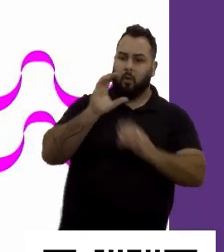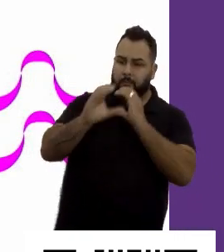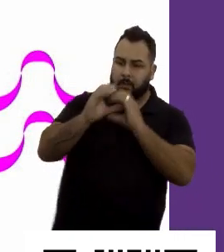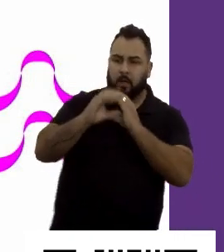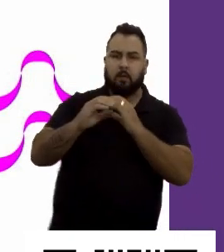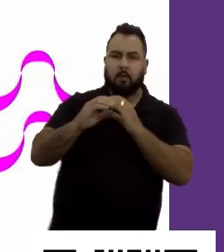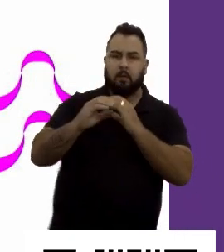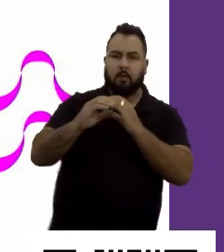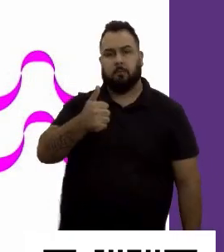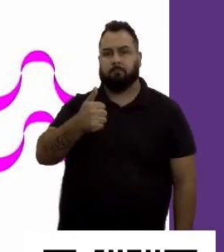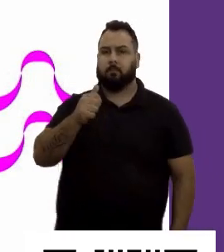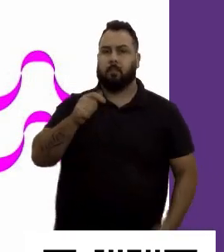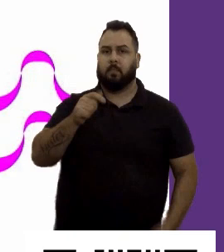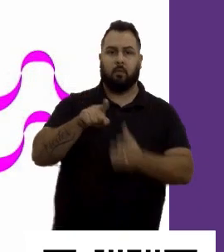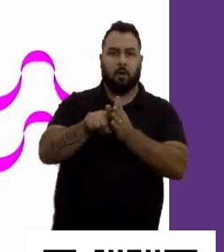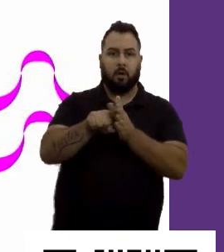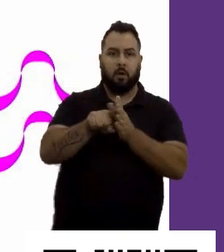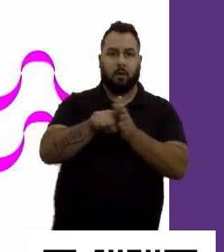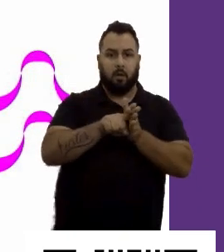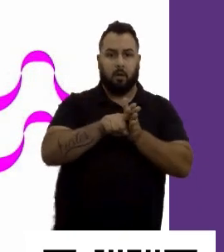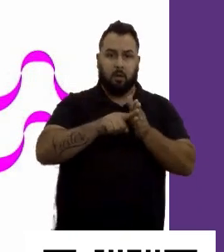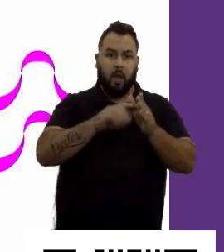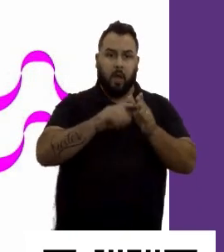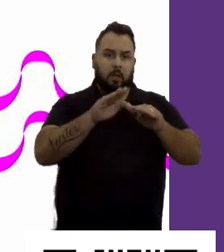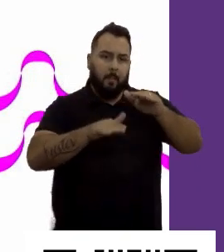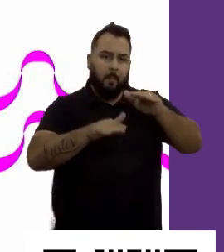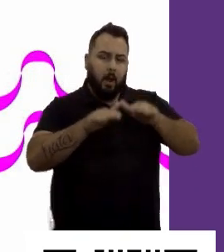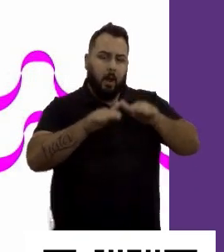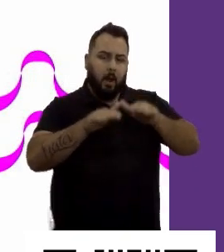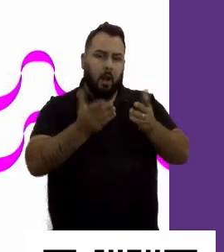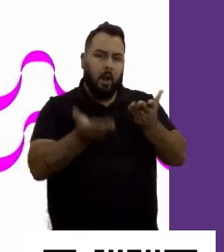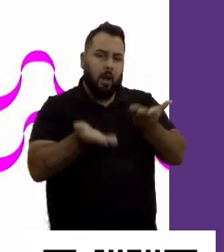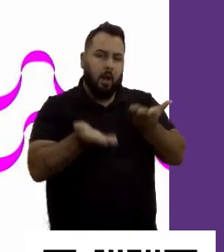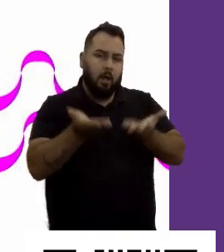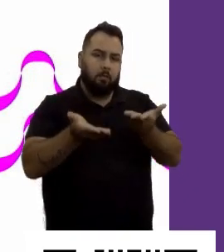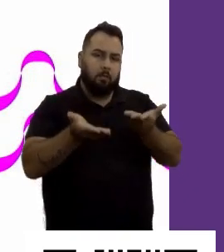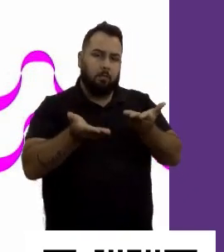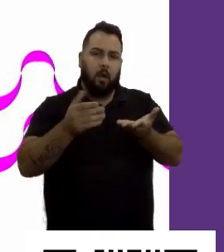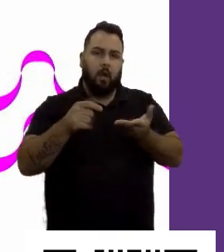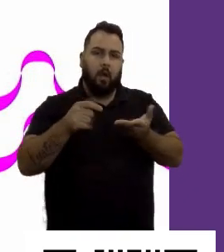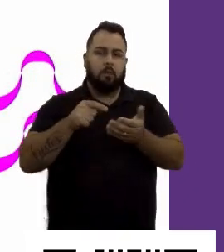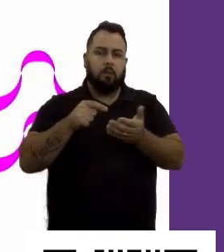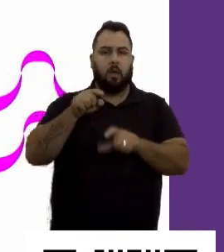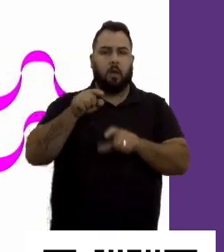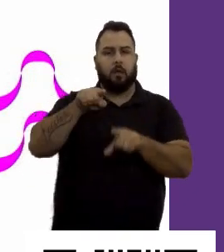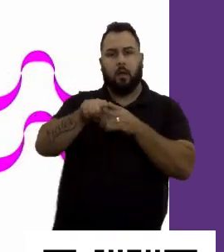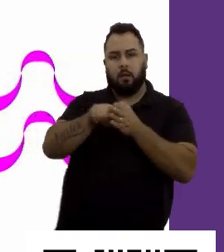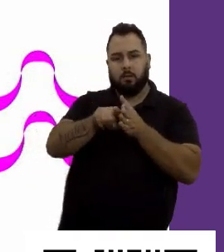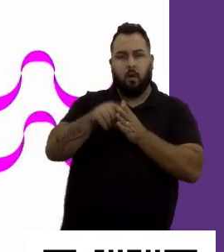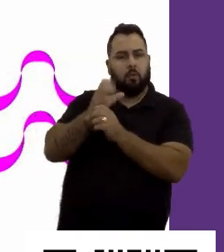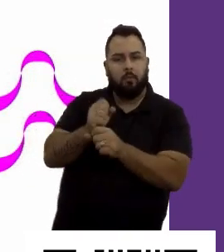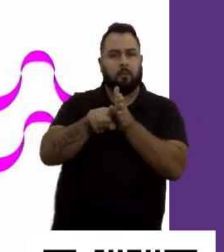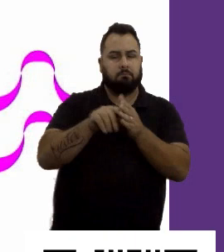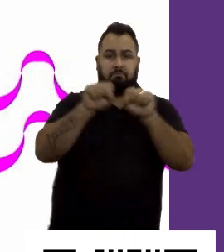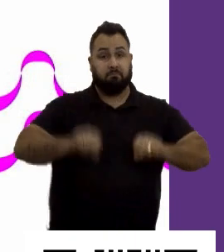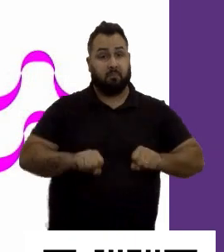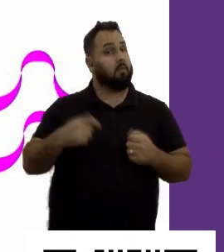analista de balanço, um analista contábil, um analista de sistemas, ele deveria ser mais